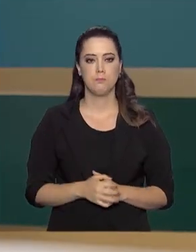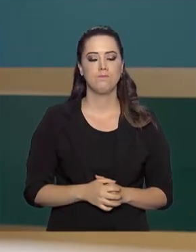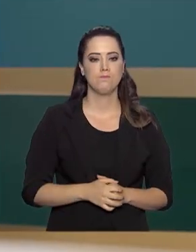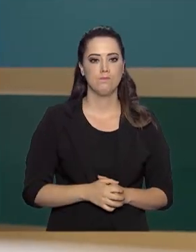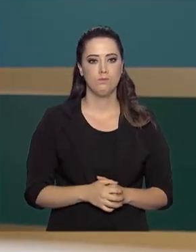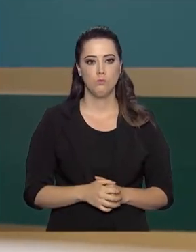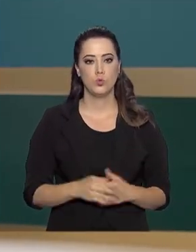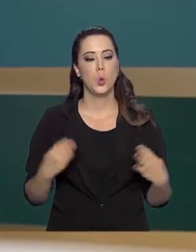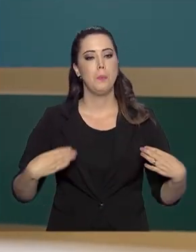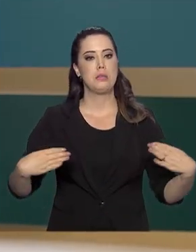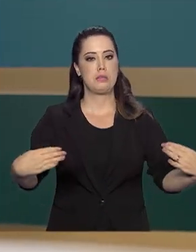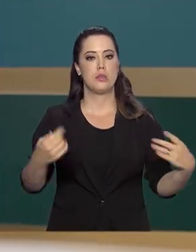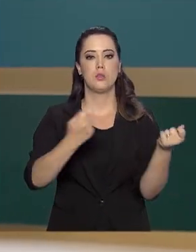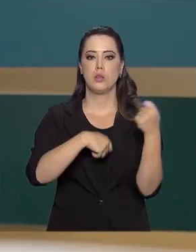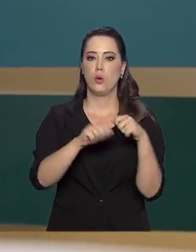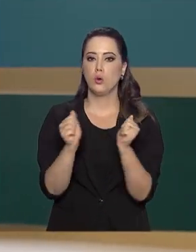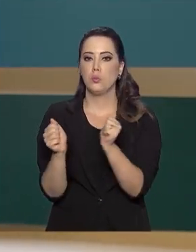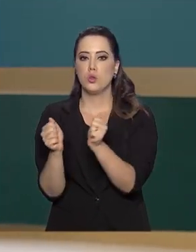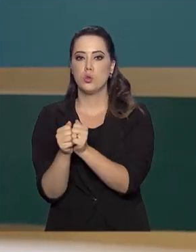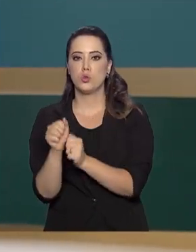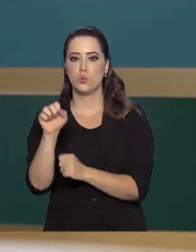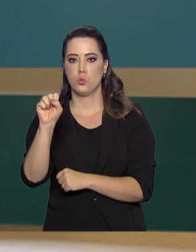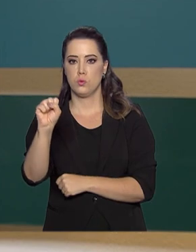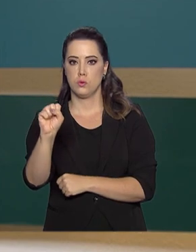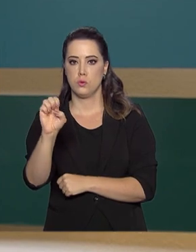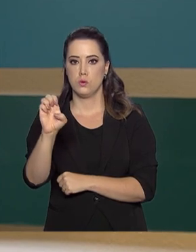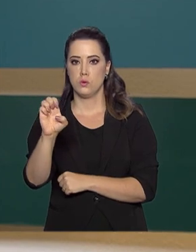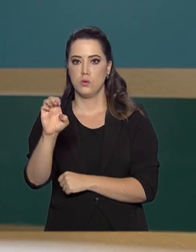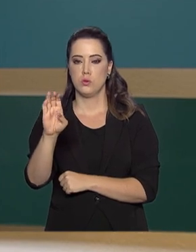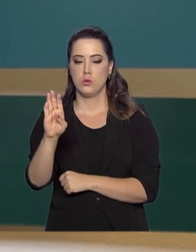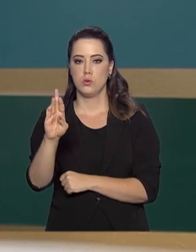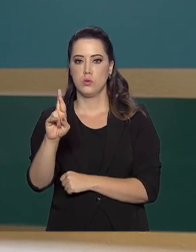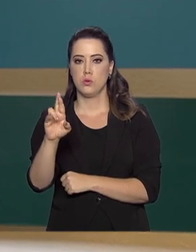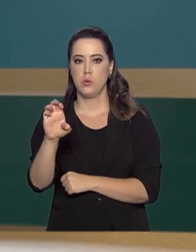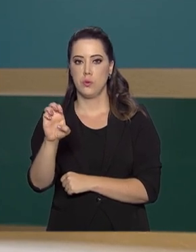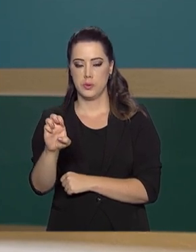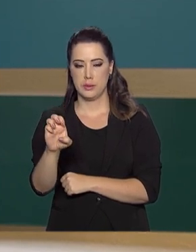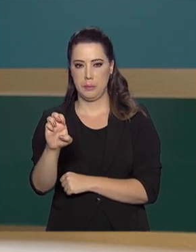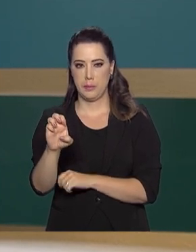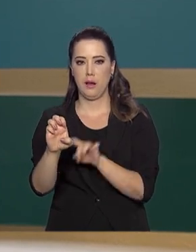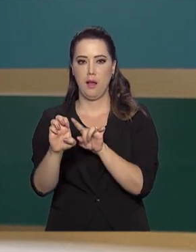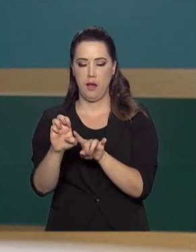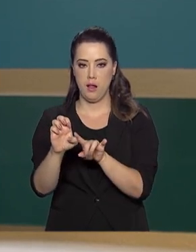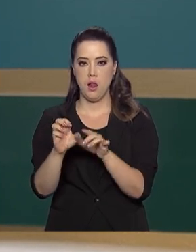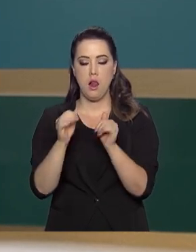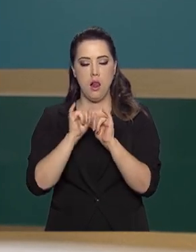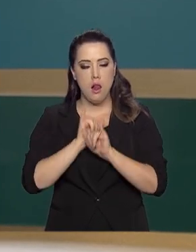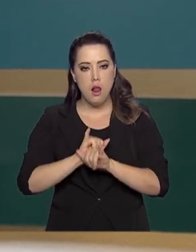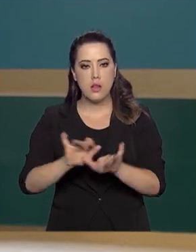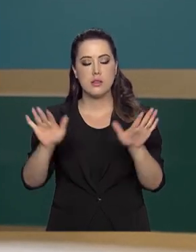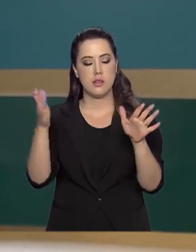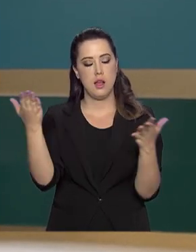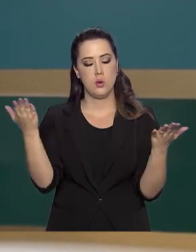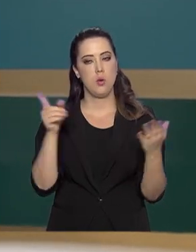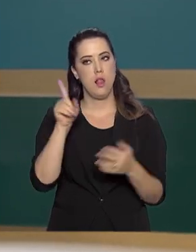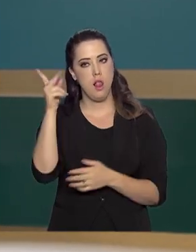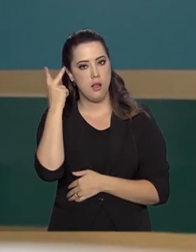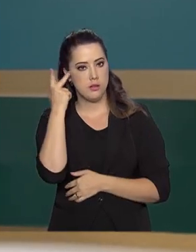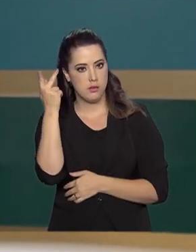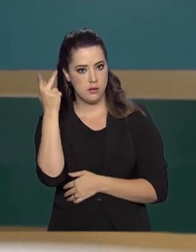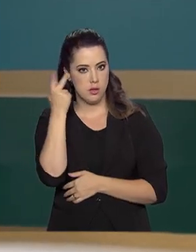da Economia e o SEBRAE lançaram hoje em São Paulo um programa para identificar os maiores entraves para o desenvolvimento do